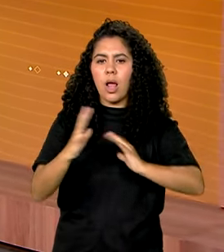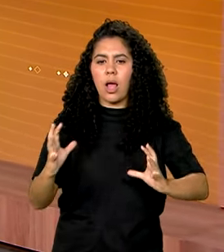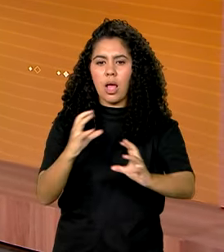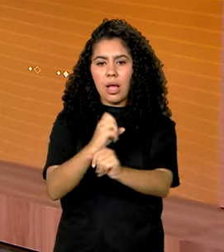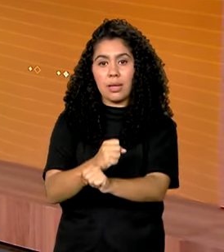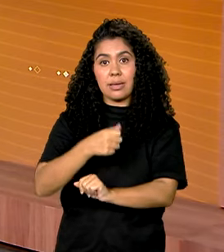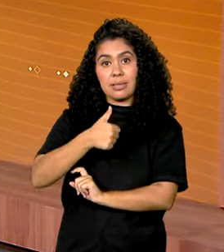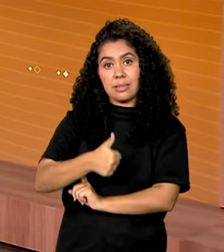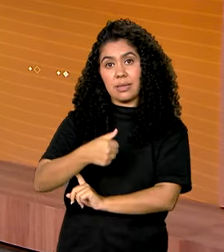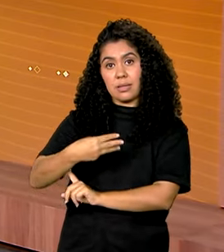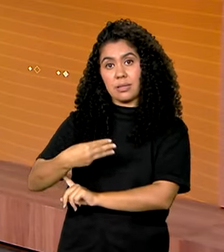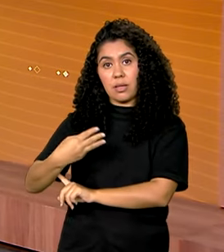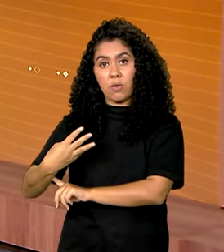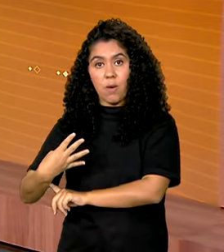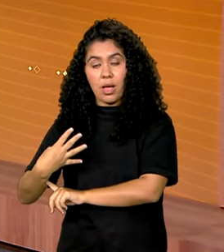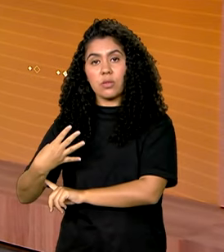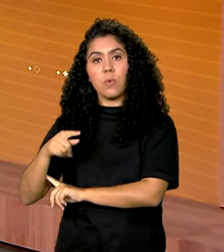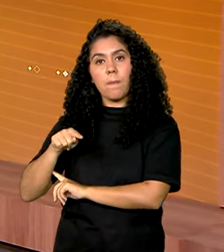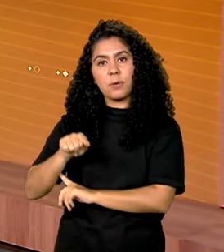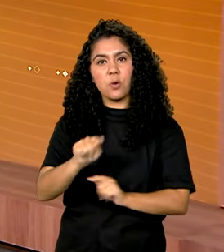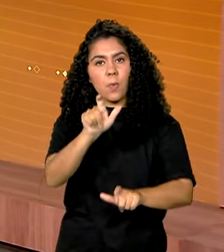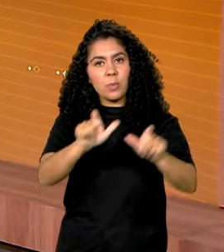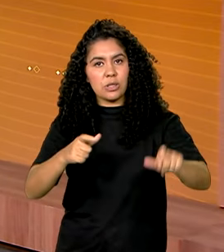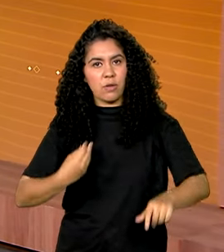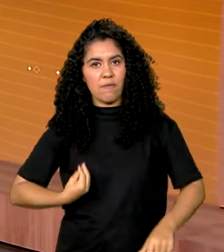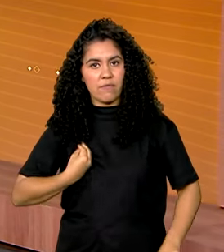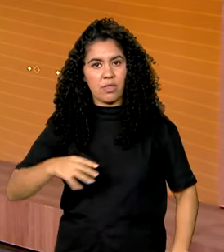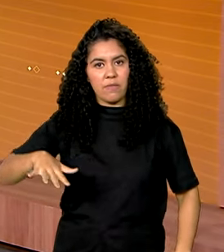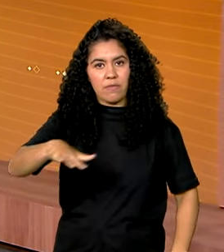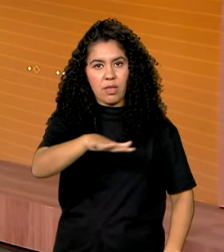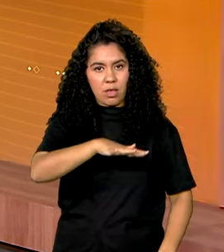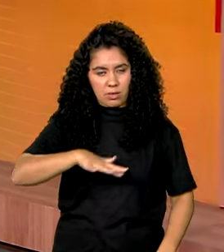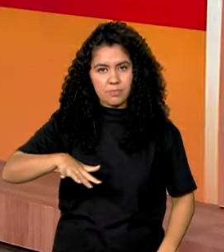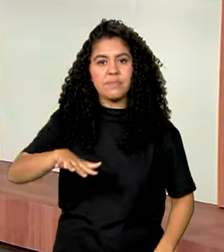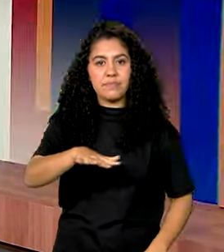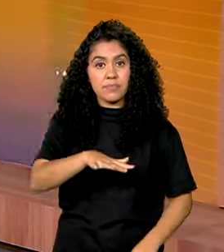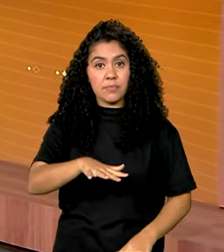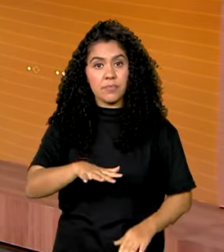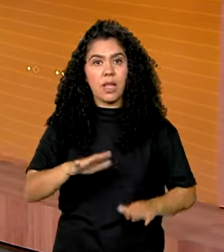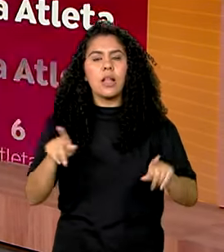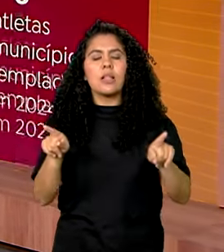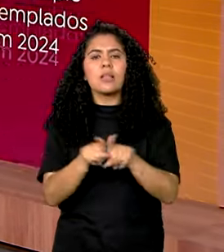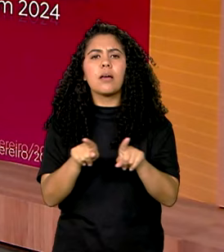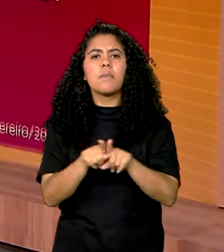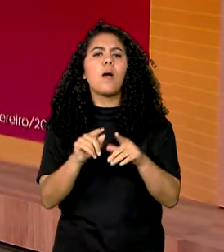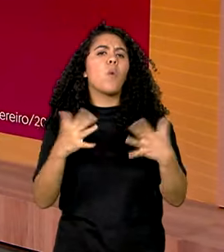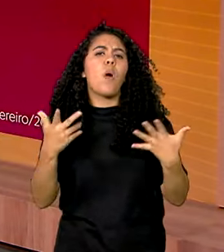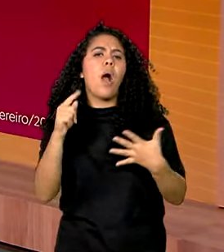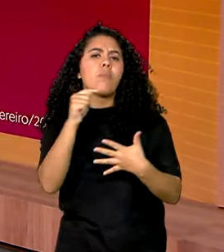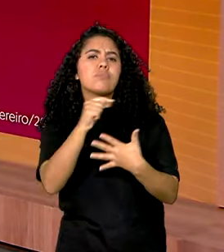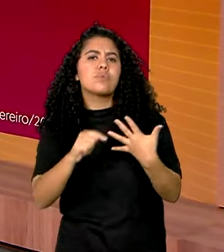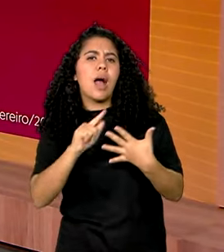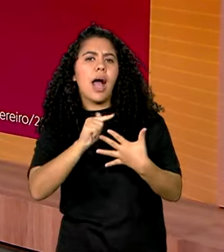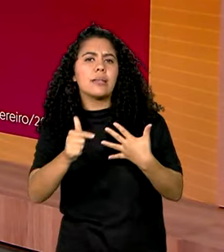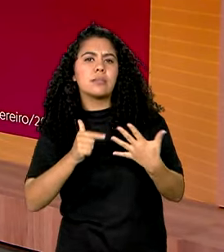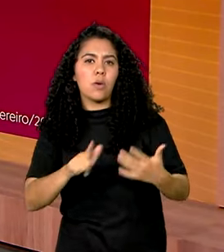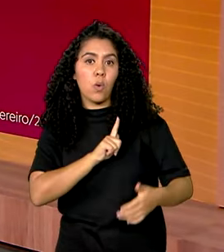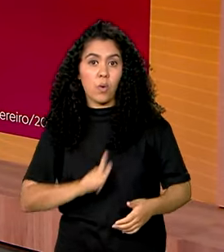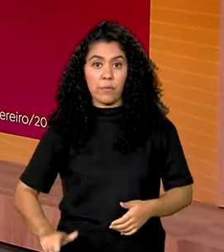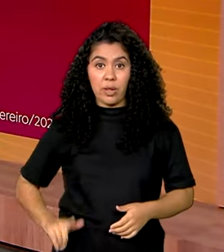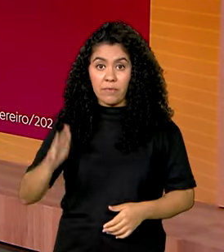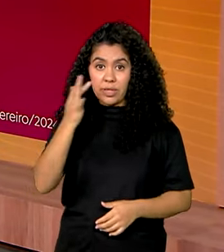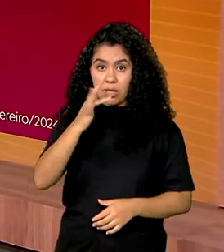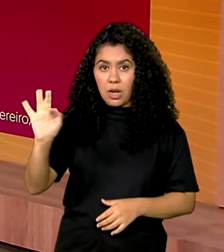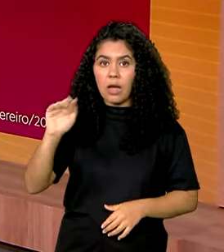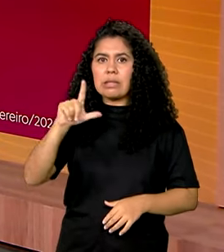134 mil habitantes, segundo o último censo do IBGE. Vamos ver as ações do governo federal por lá? O governo federal está